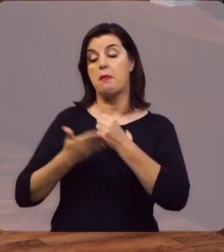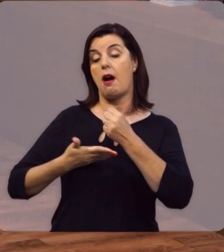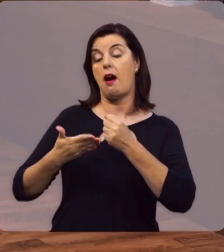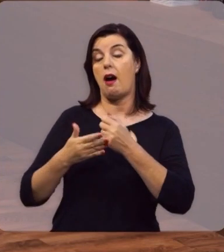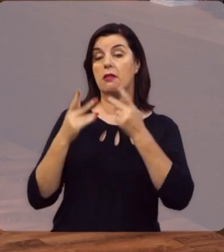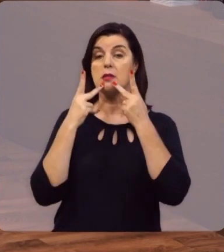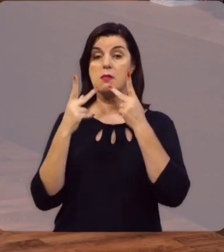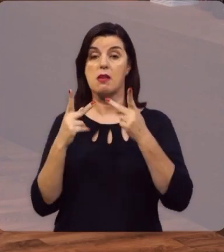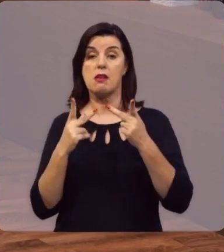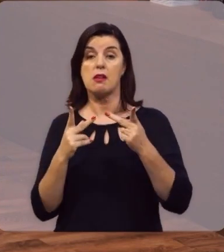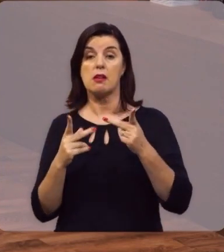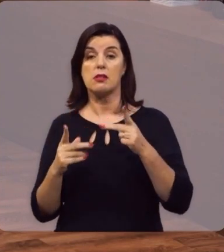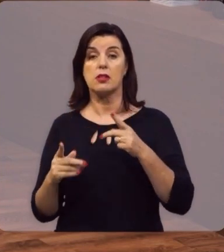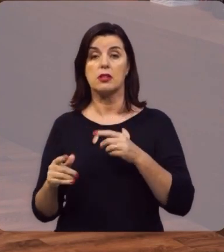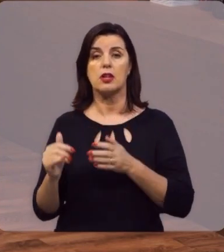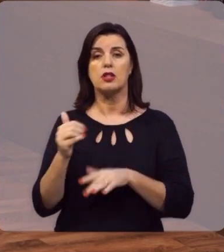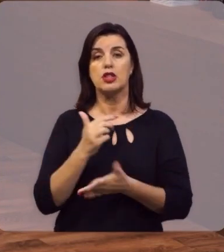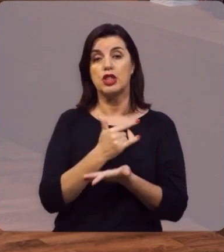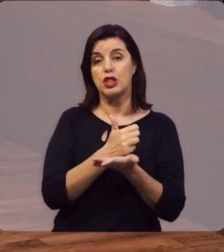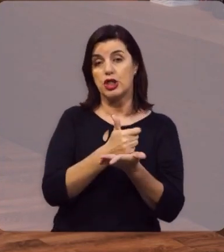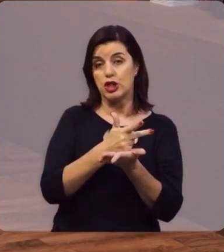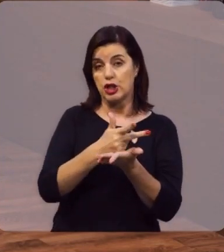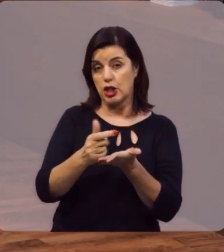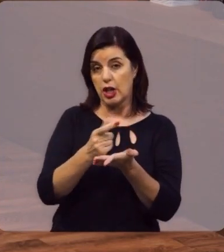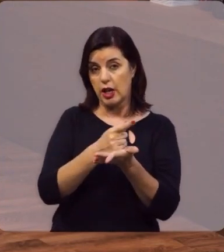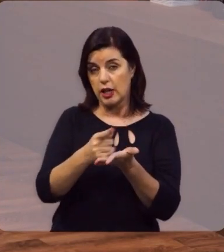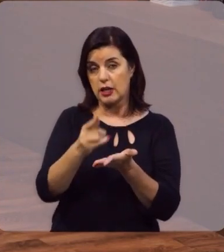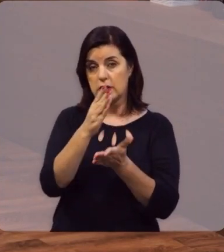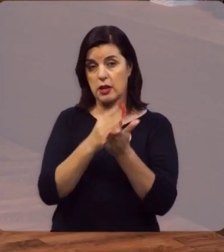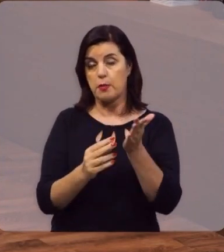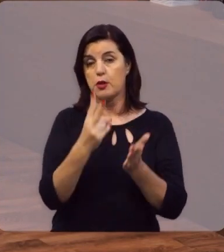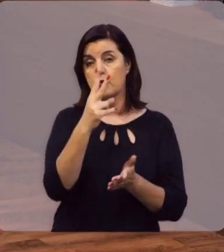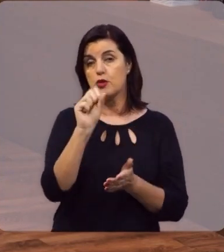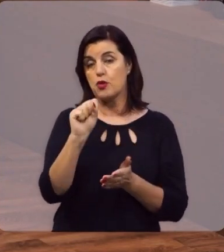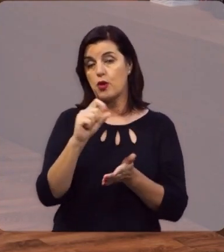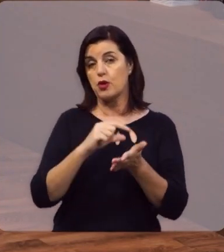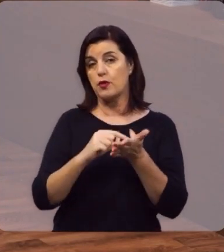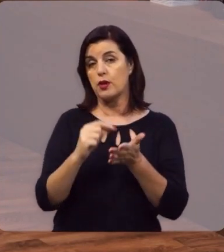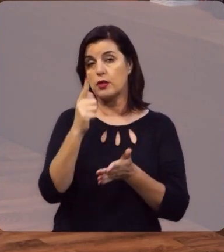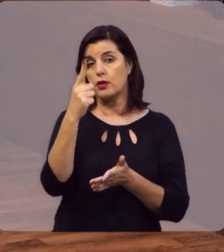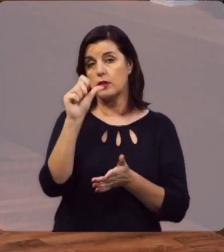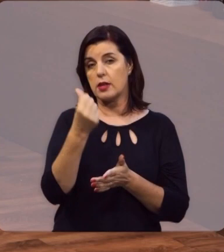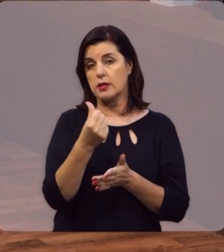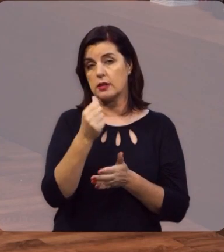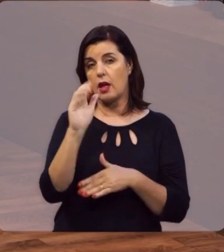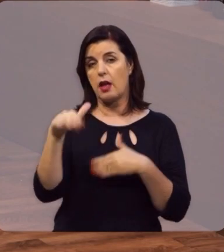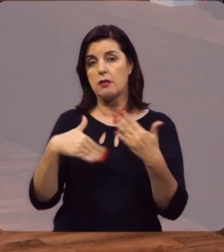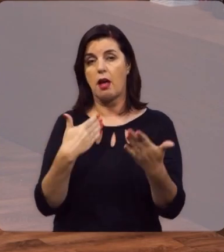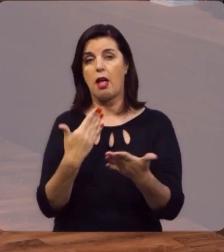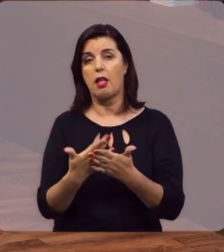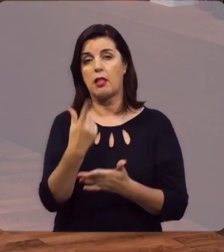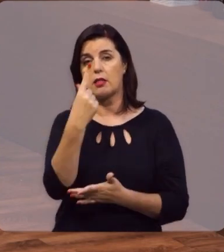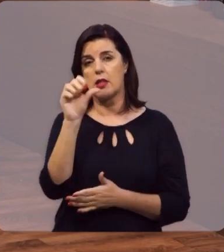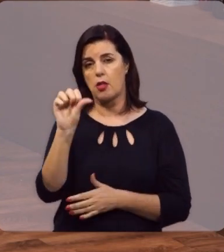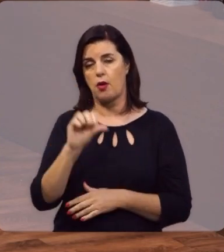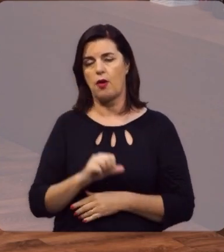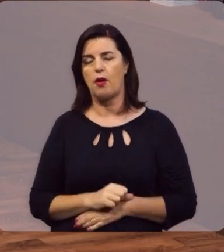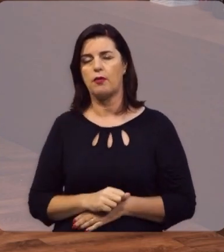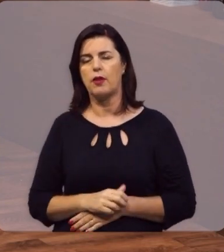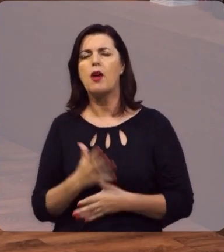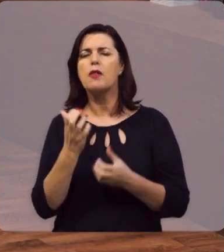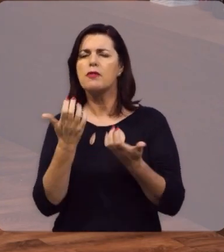mensagem no livro de Gênesis, capítulo 28, versos 16 a 19.